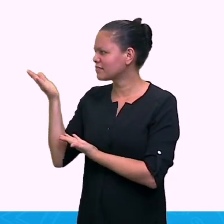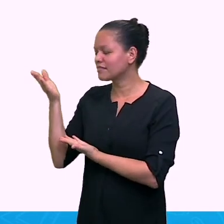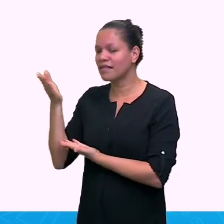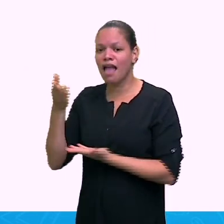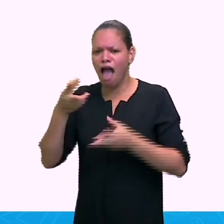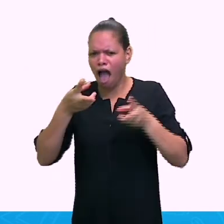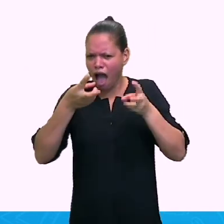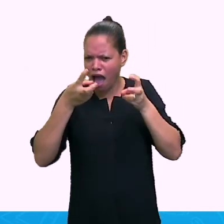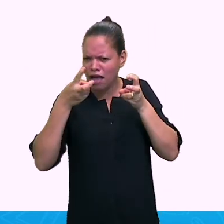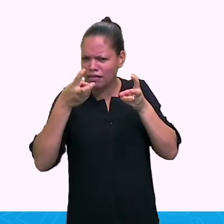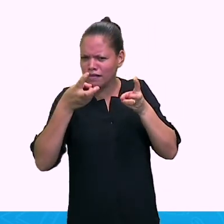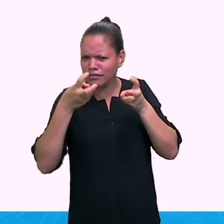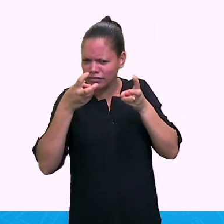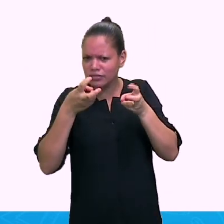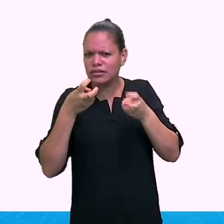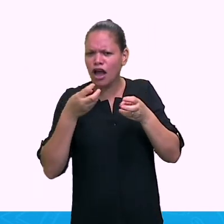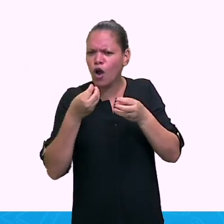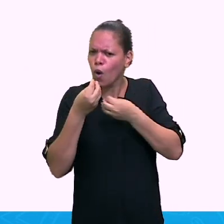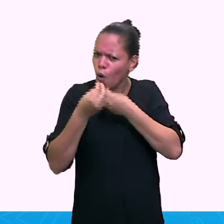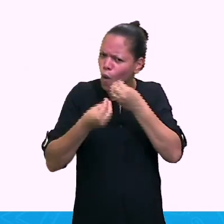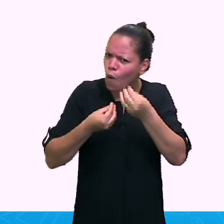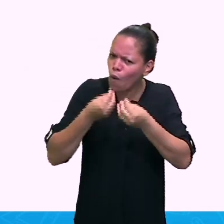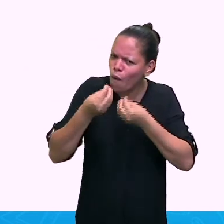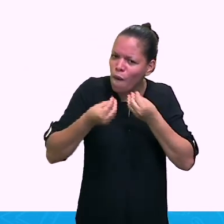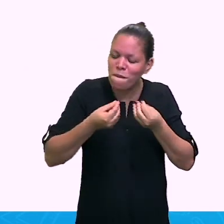Of artists. Ok?